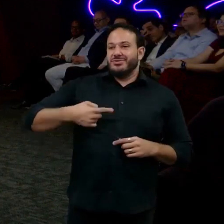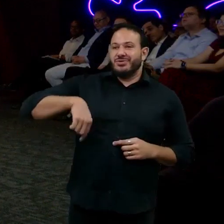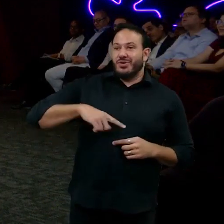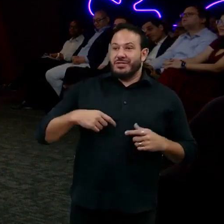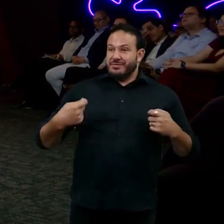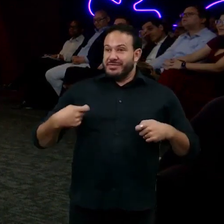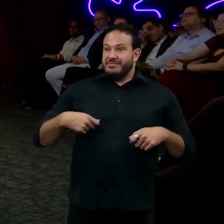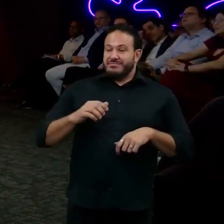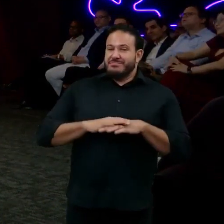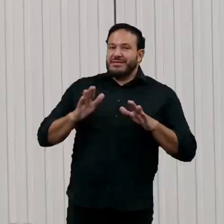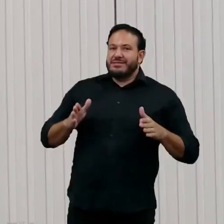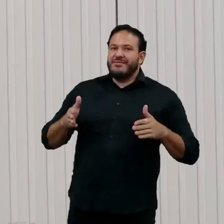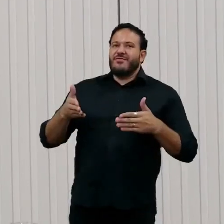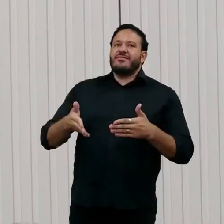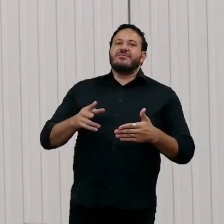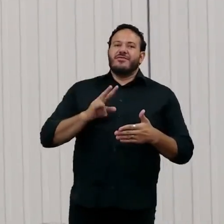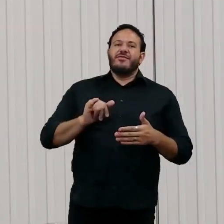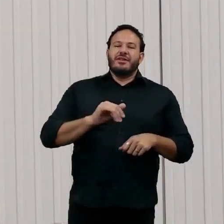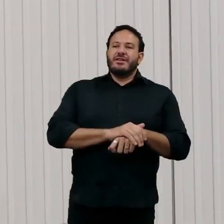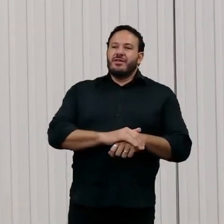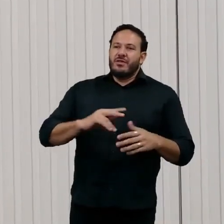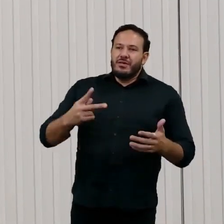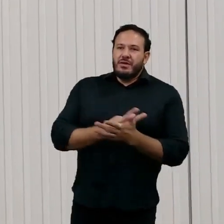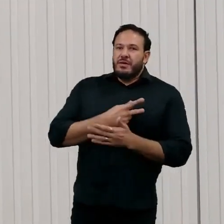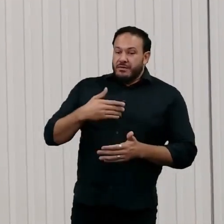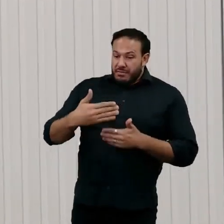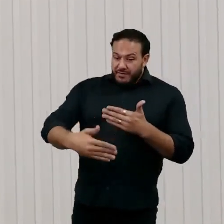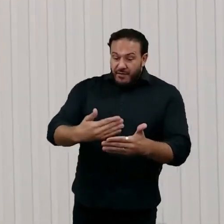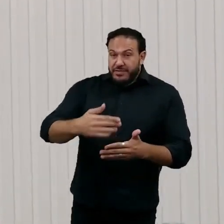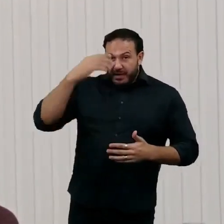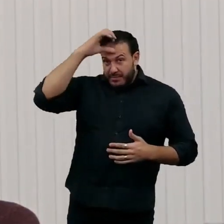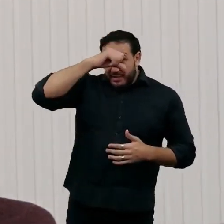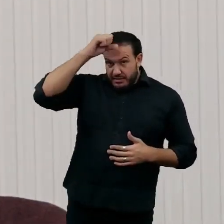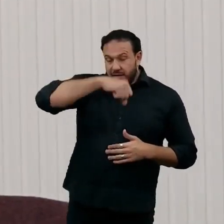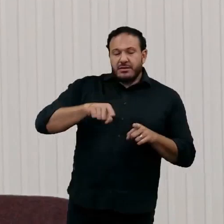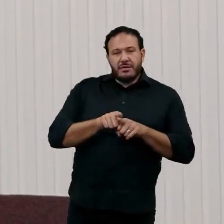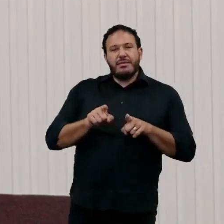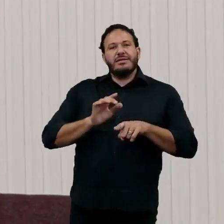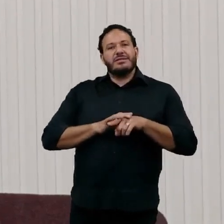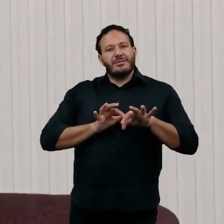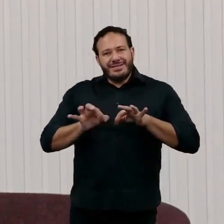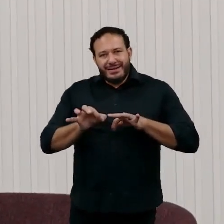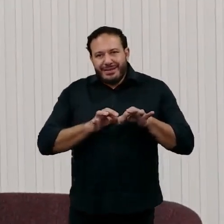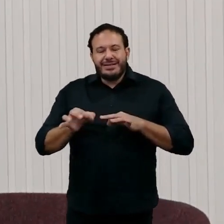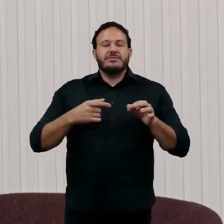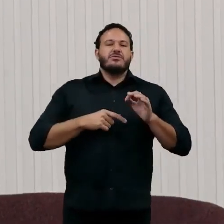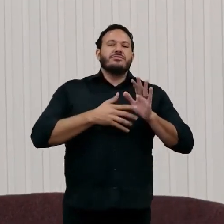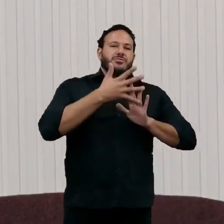professores e isso virá na forma de aprendizado e planejamento curricular e ferramentas para isso.